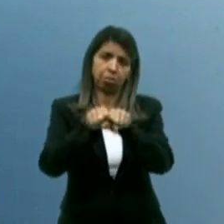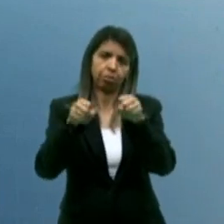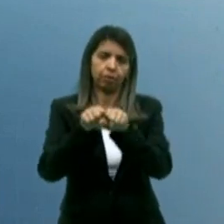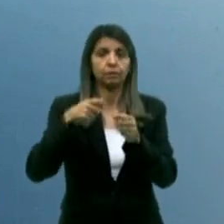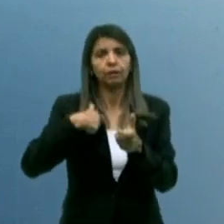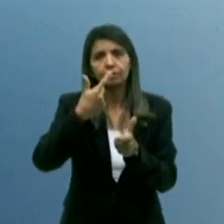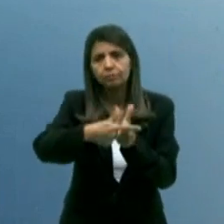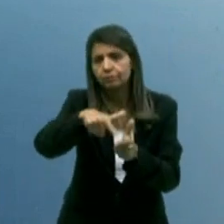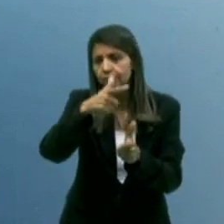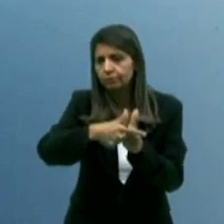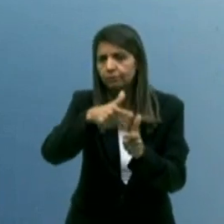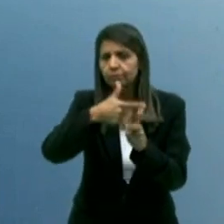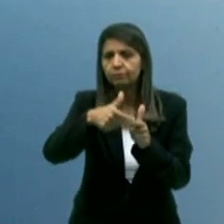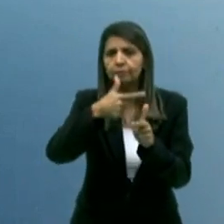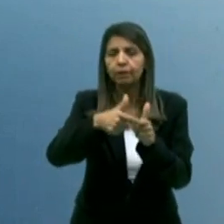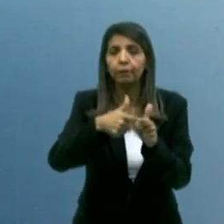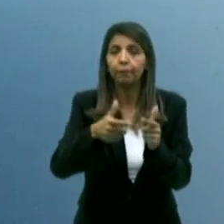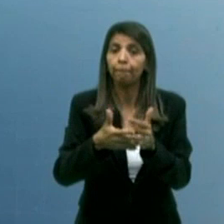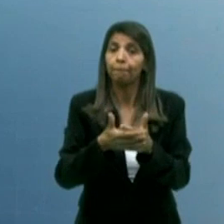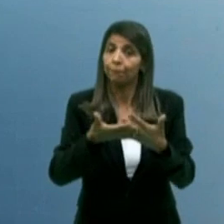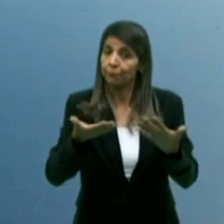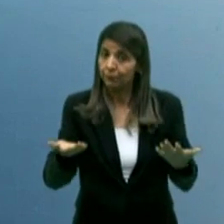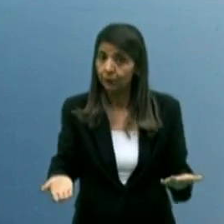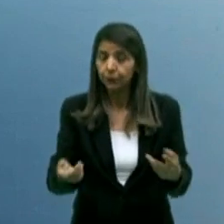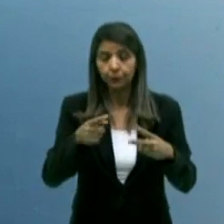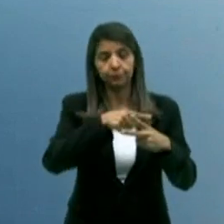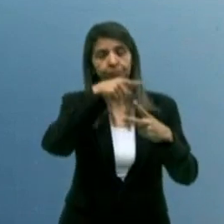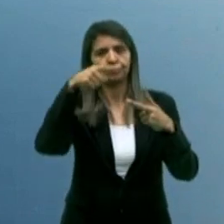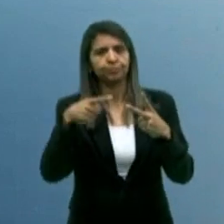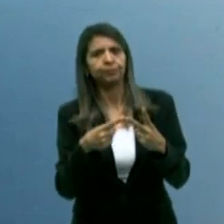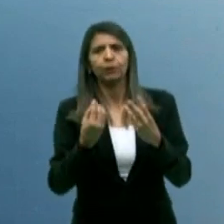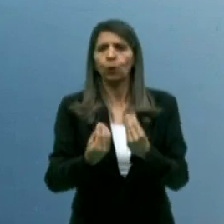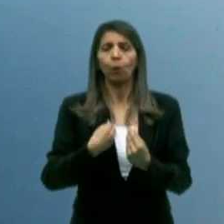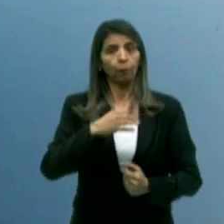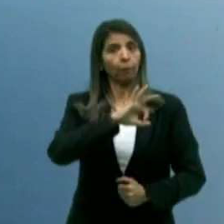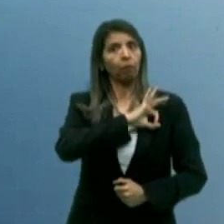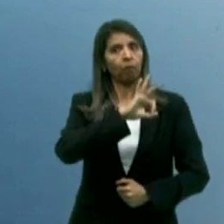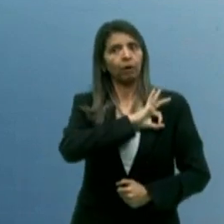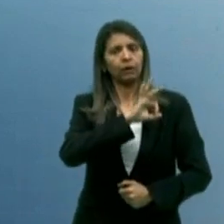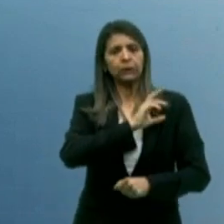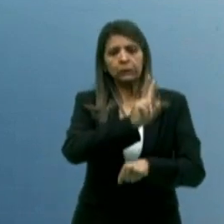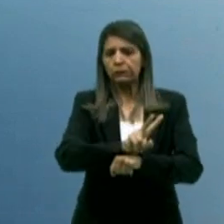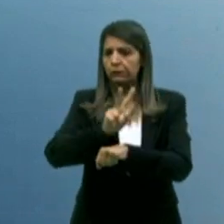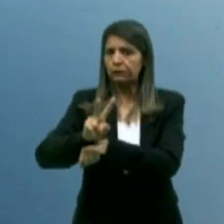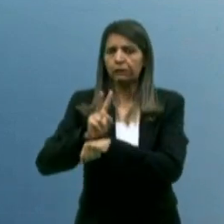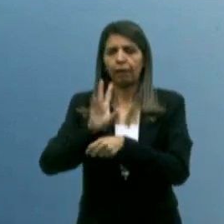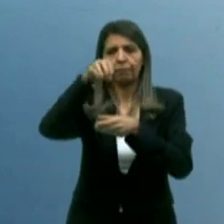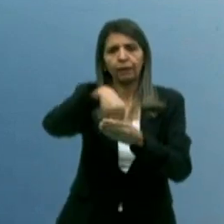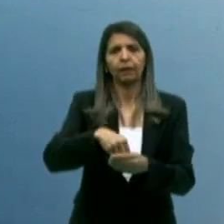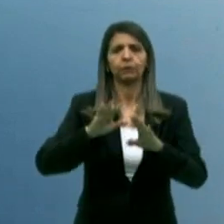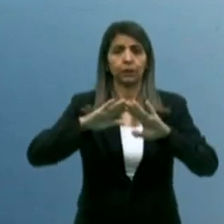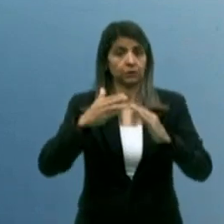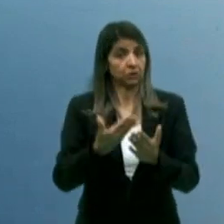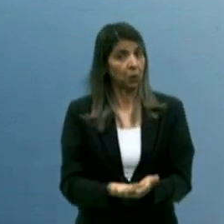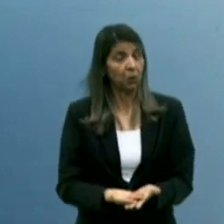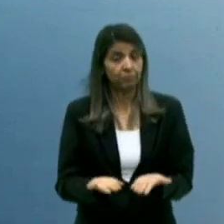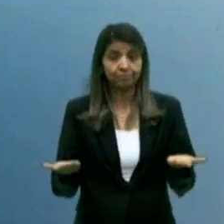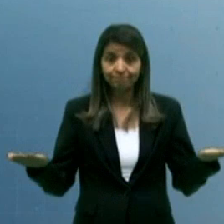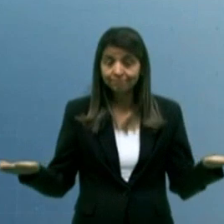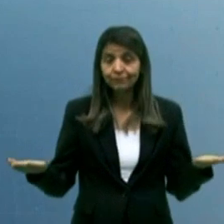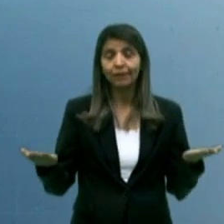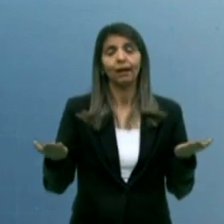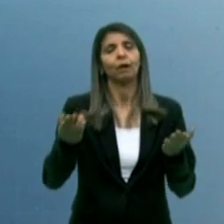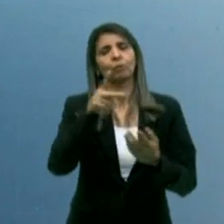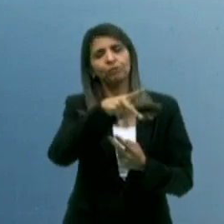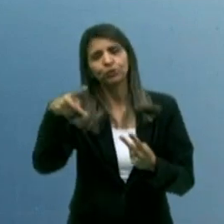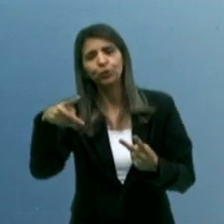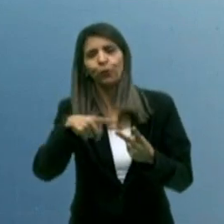temos problema com a segurança nas escolas, onde o aluno não tem segurança na escola, nem os professores têm segurança